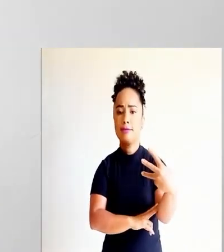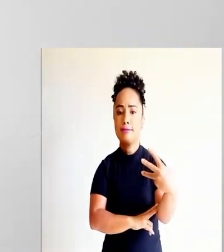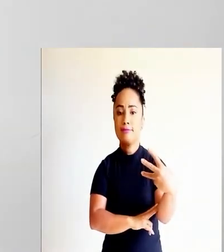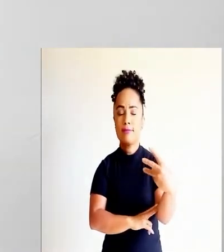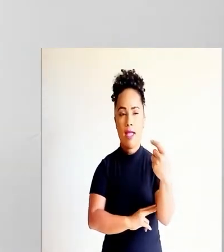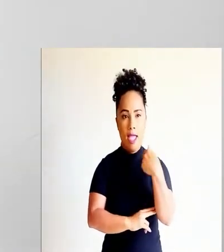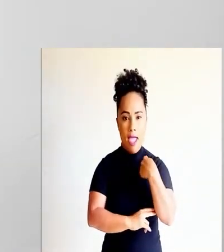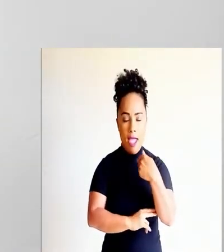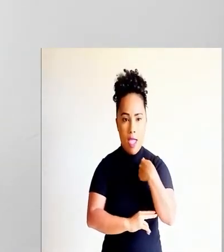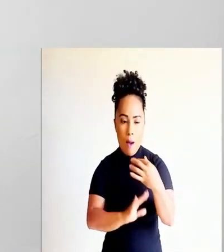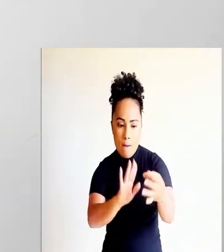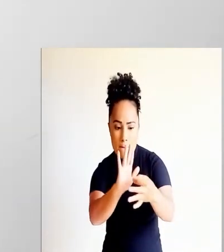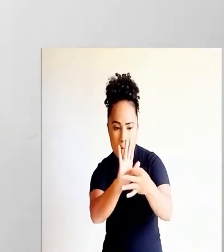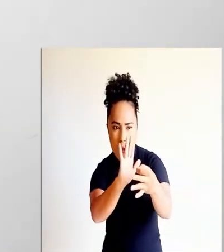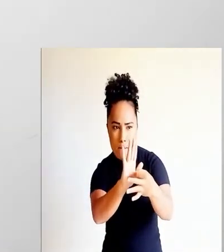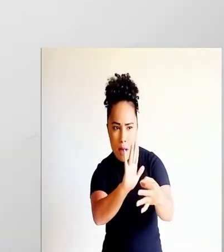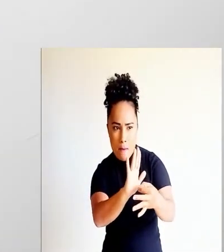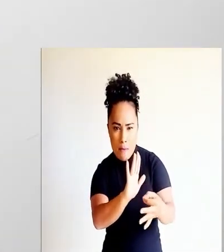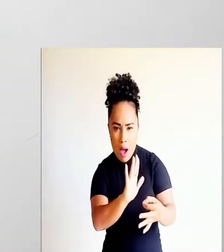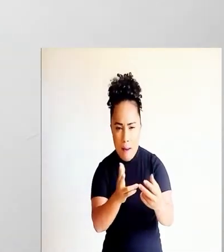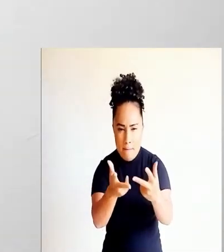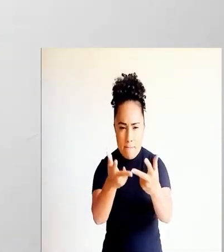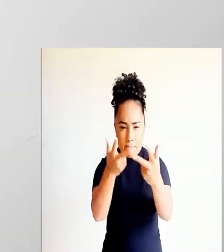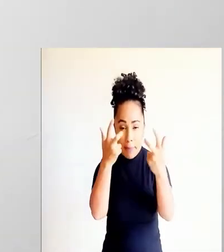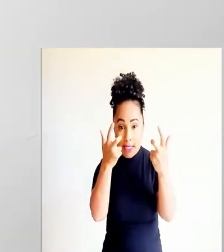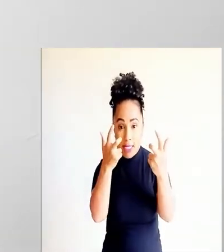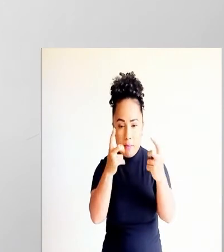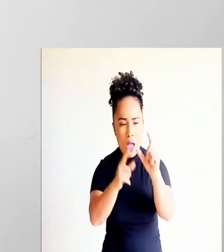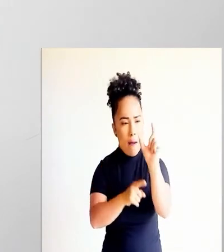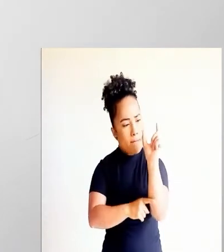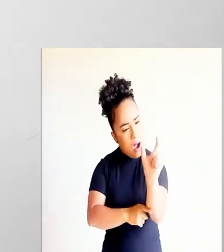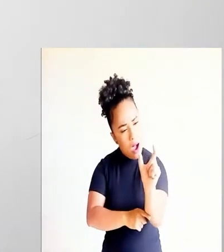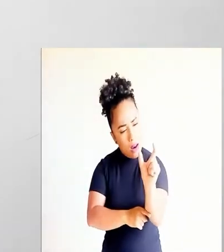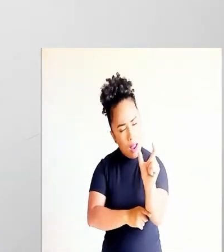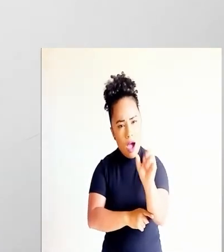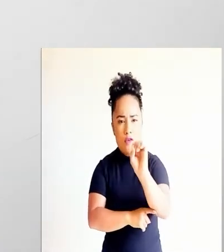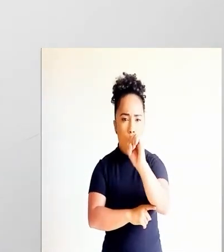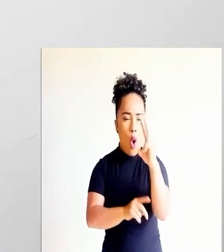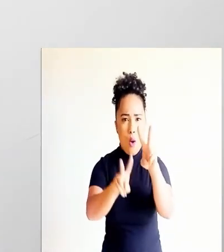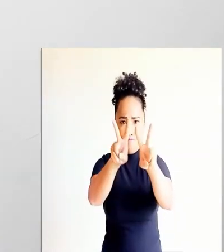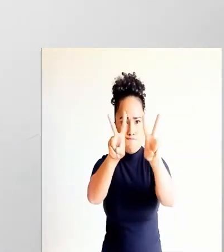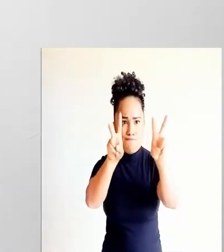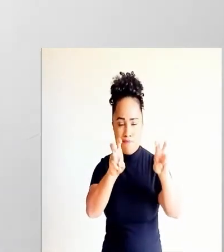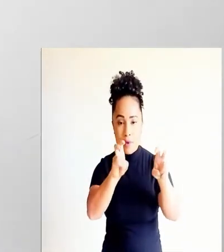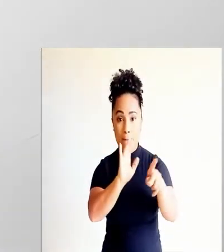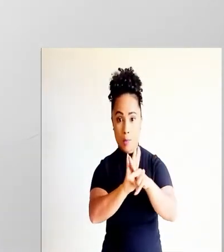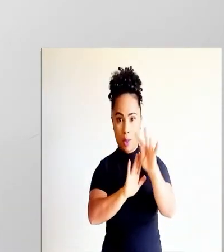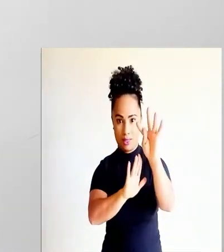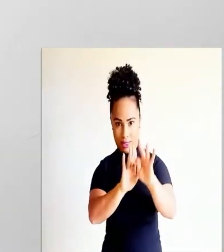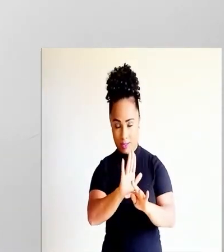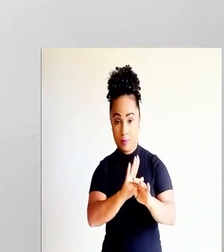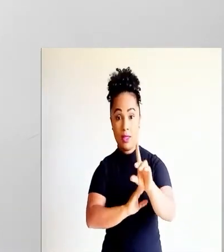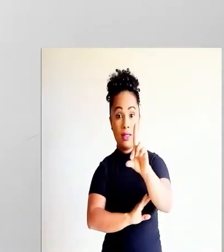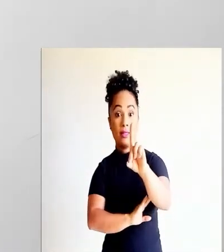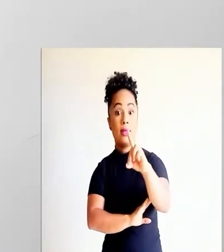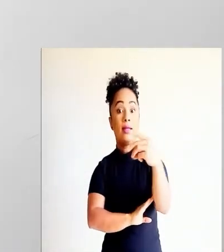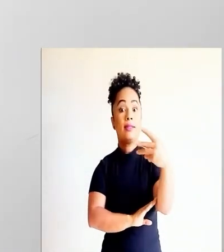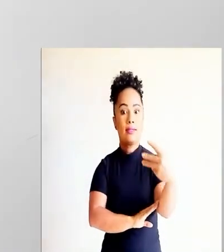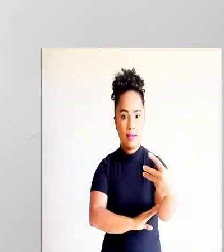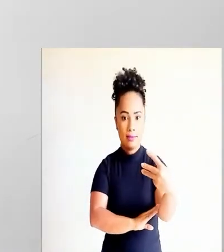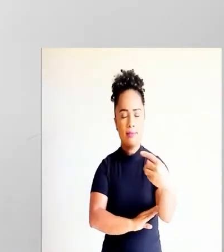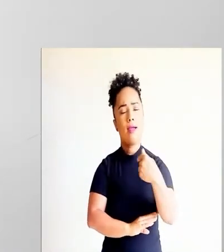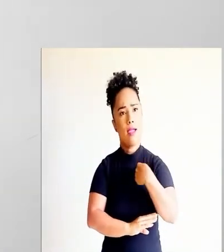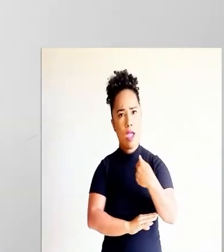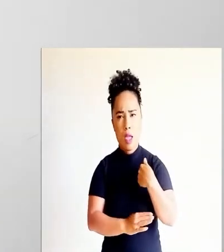E o descritor 3, inferir o sentido de uma palavra ou uma expressão dentro do texto. O